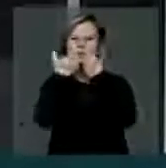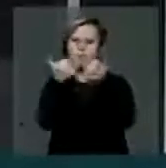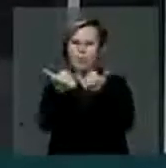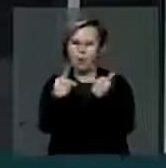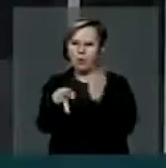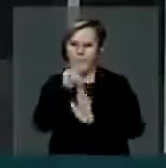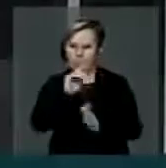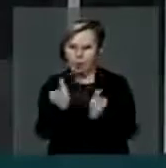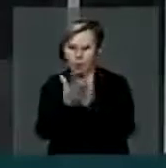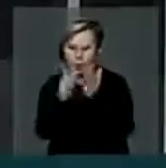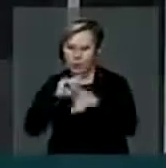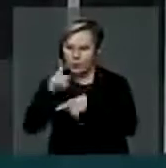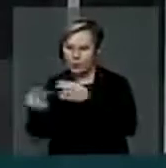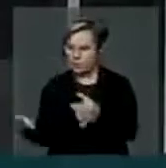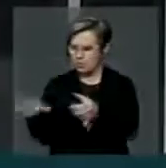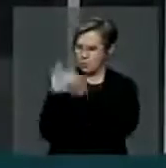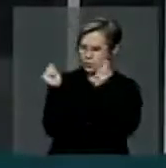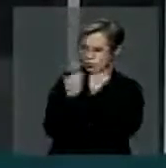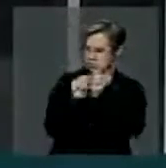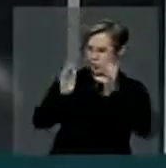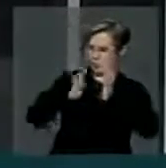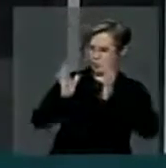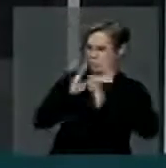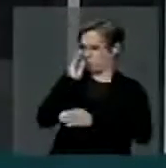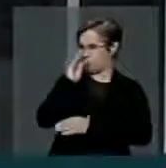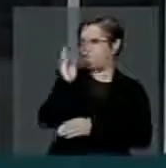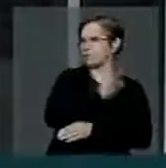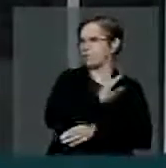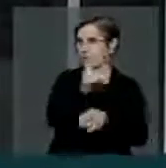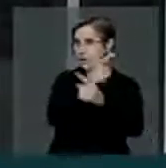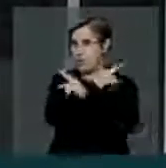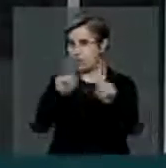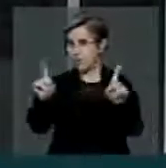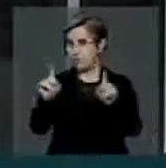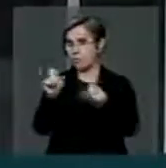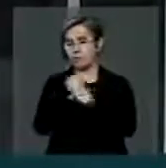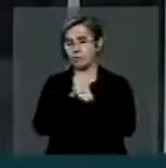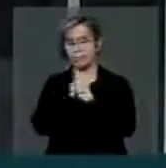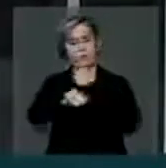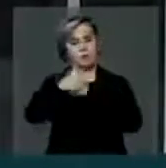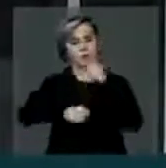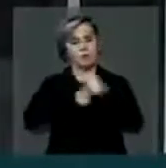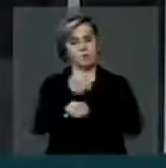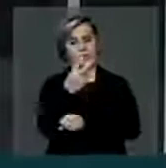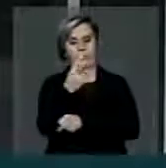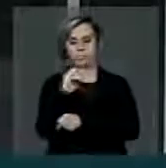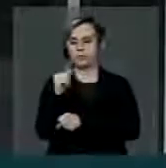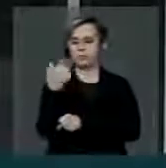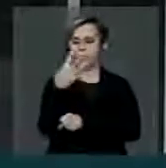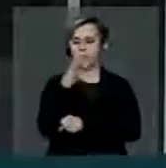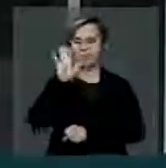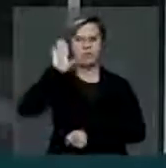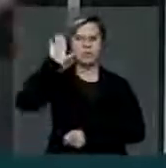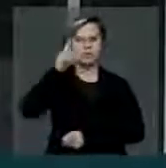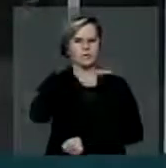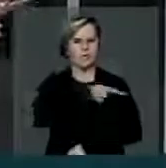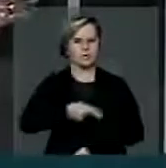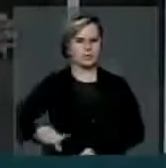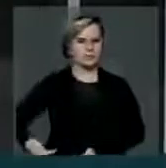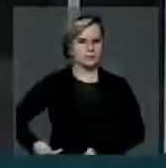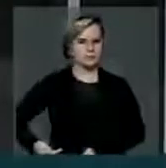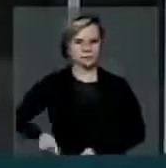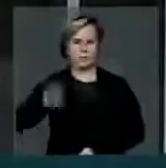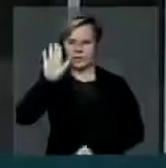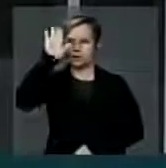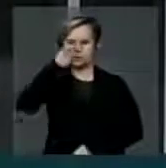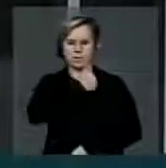e depois se juntar os ricos, que em 2014 os candidatos a presidente, candidatos a